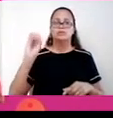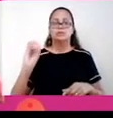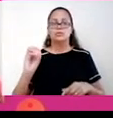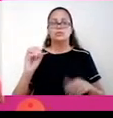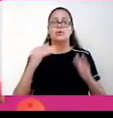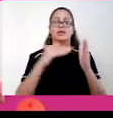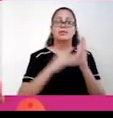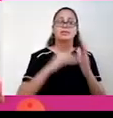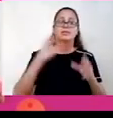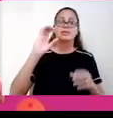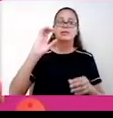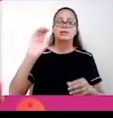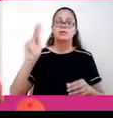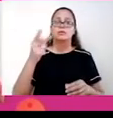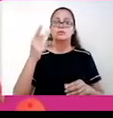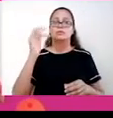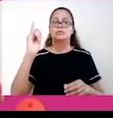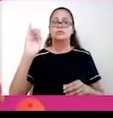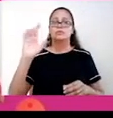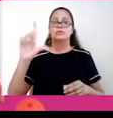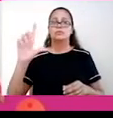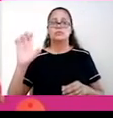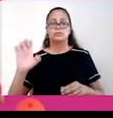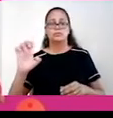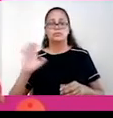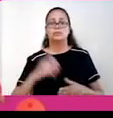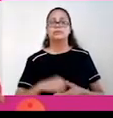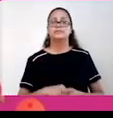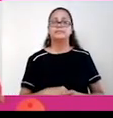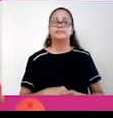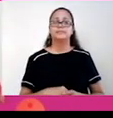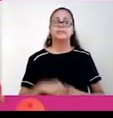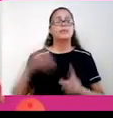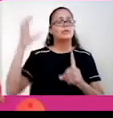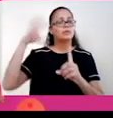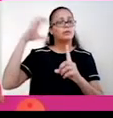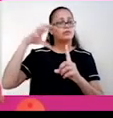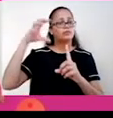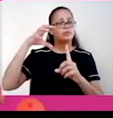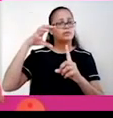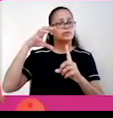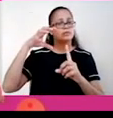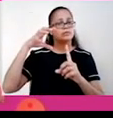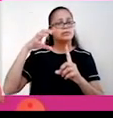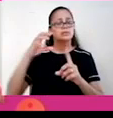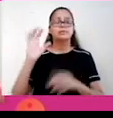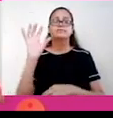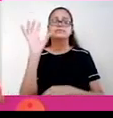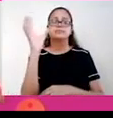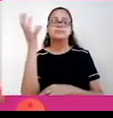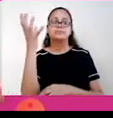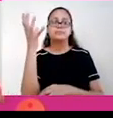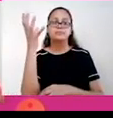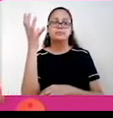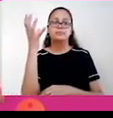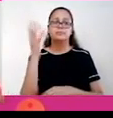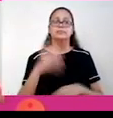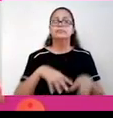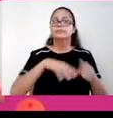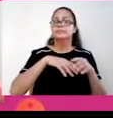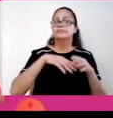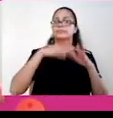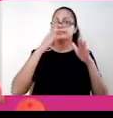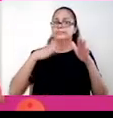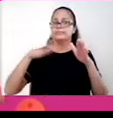Continuando, ainda dentro do assunto do clima, dos fatores climáticos que influenciam, nós temos mais um mapa aqui, América Latina, as correntes